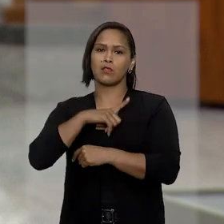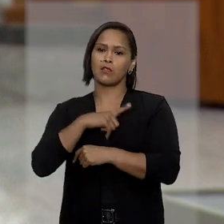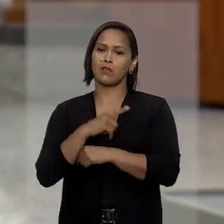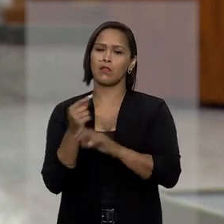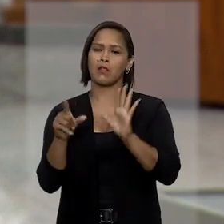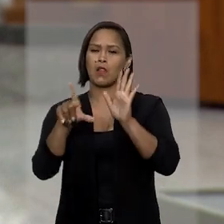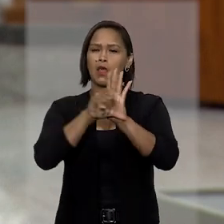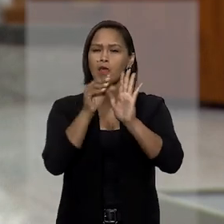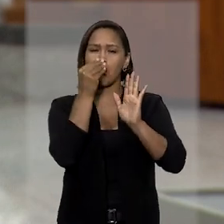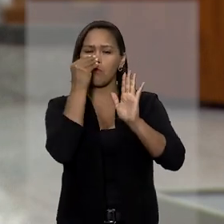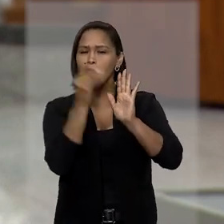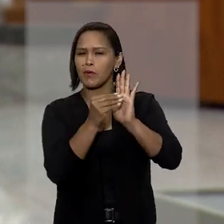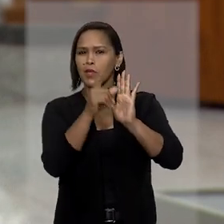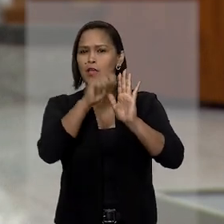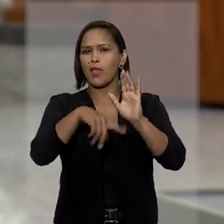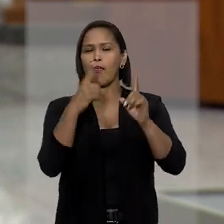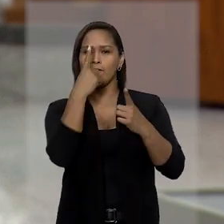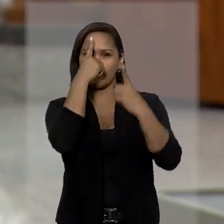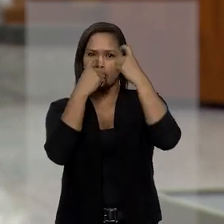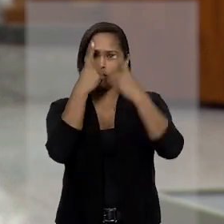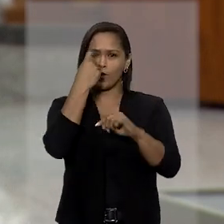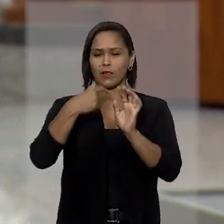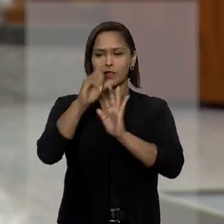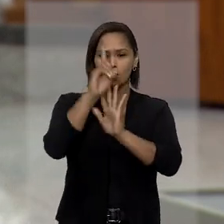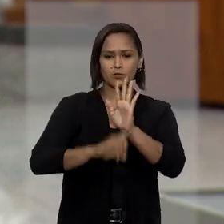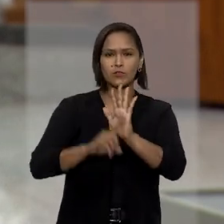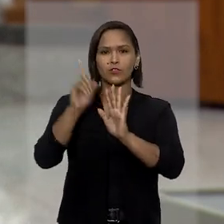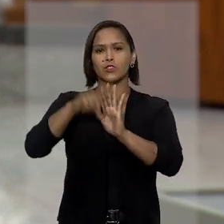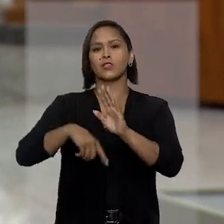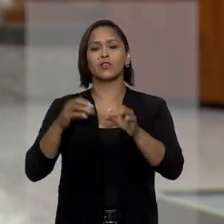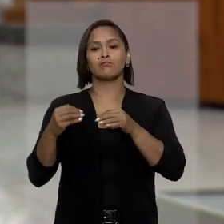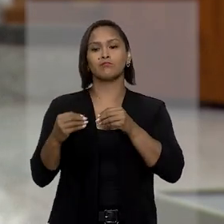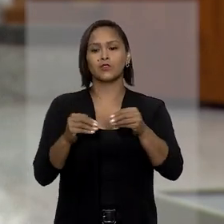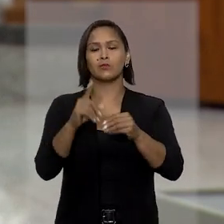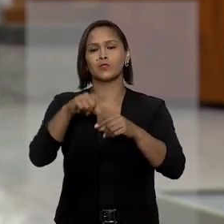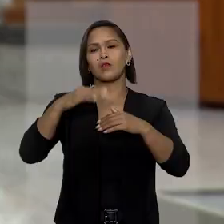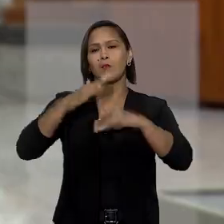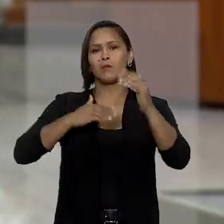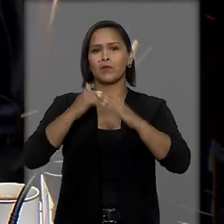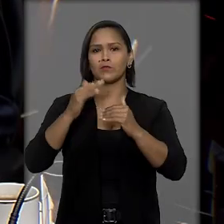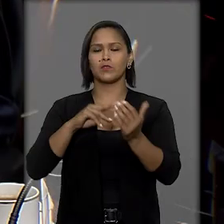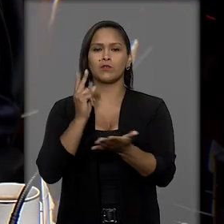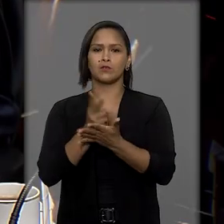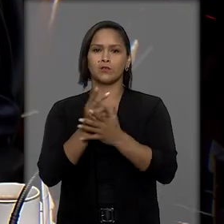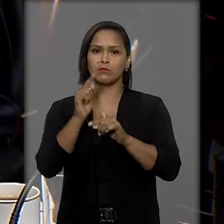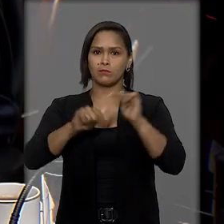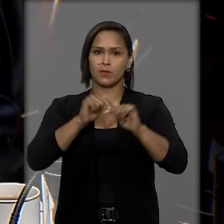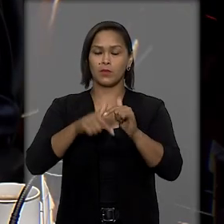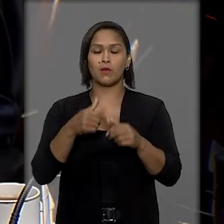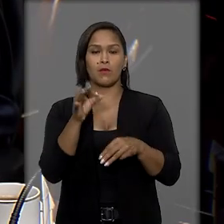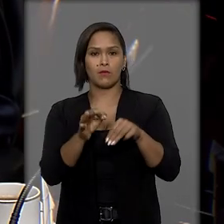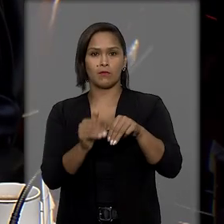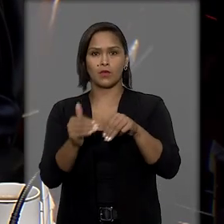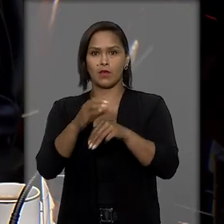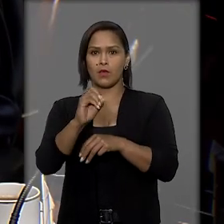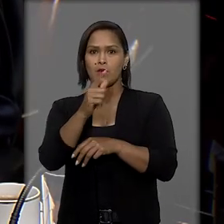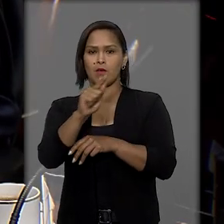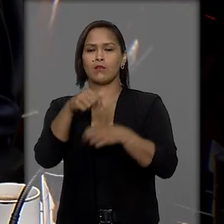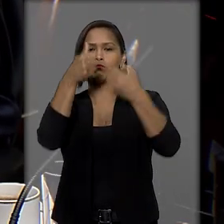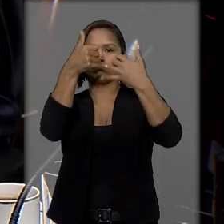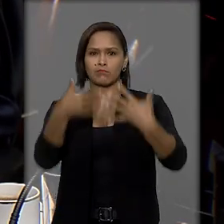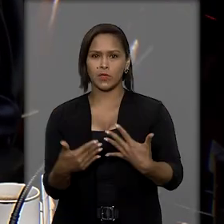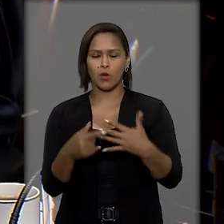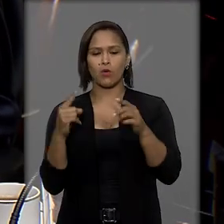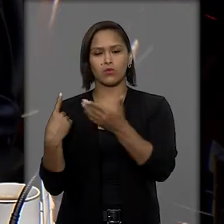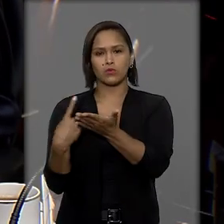seria ilegal e violaria os seus direitos de locomoção e de exercício profissional. O ministro Og Fernandes explicou que, de